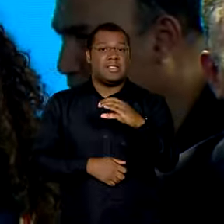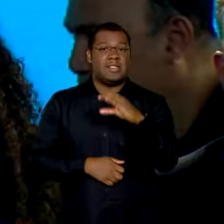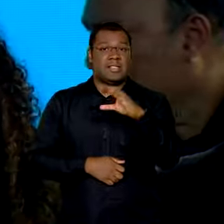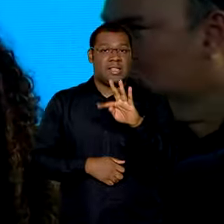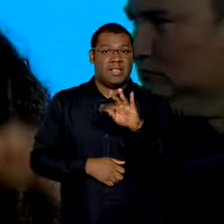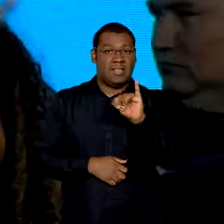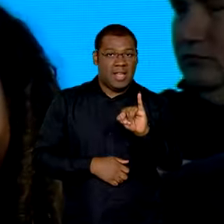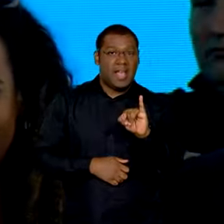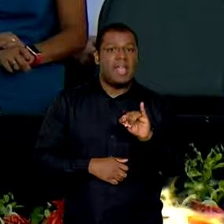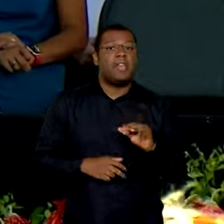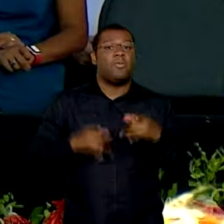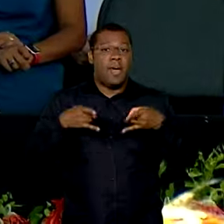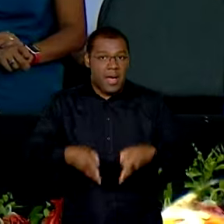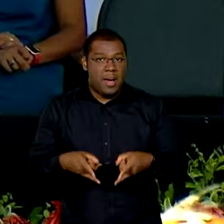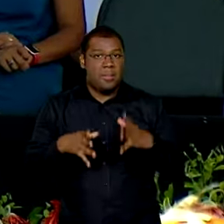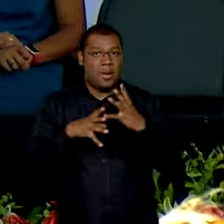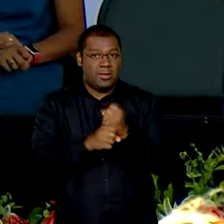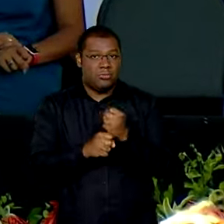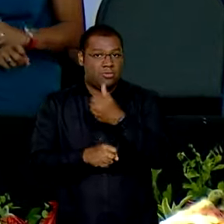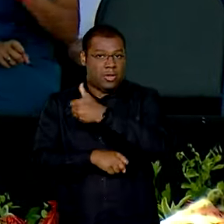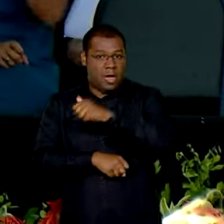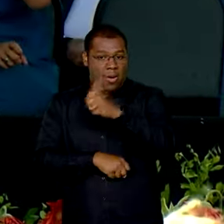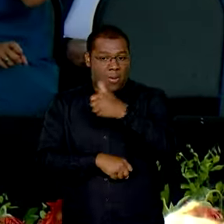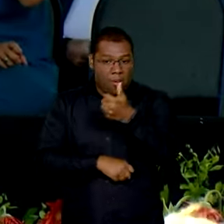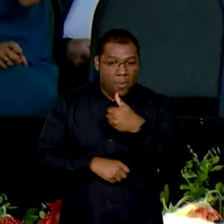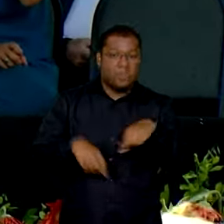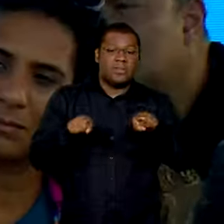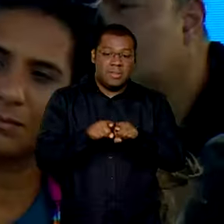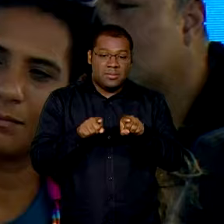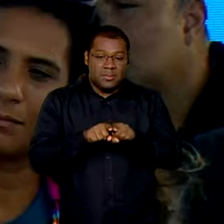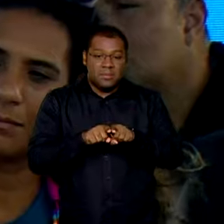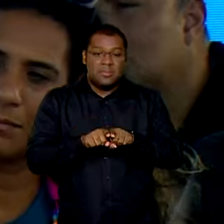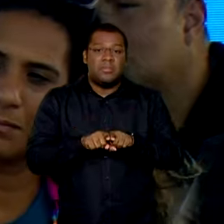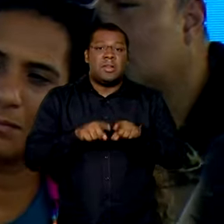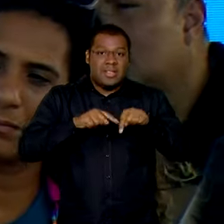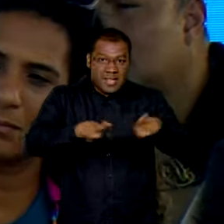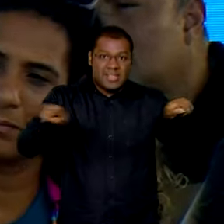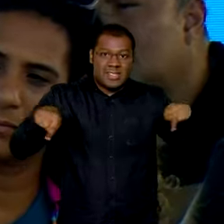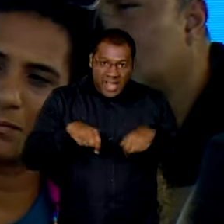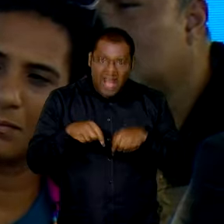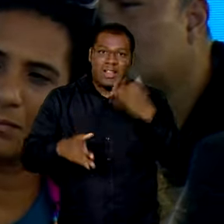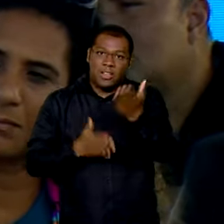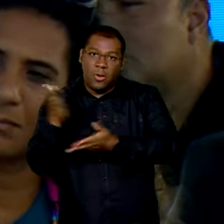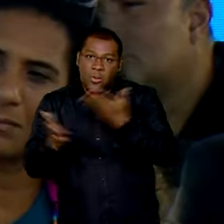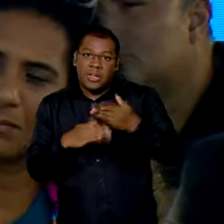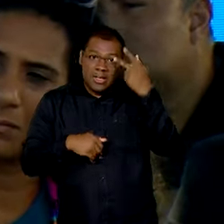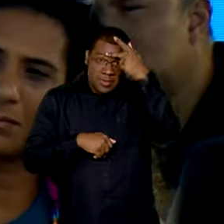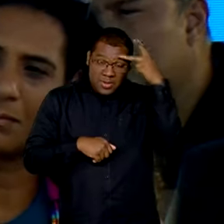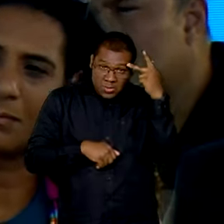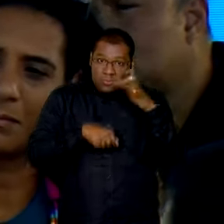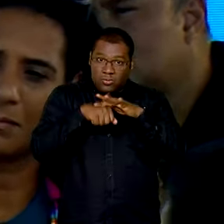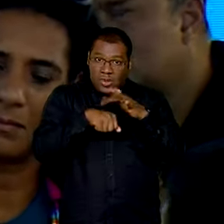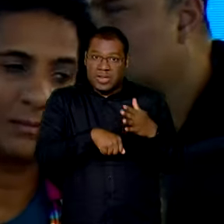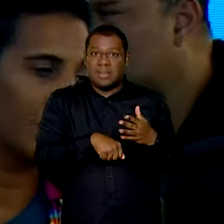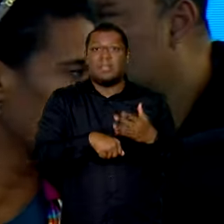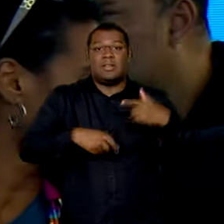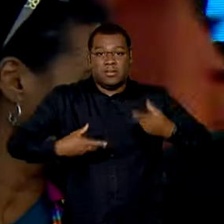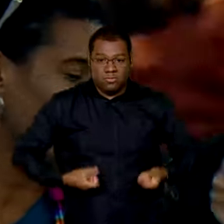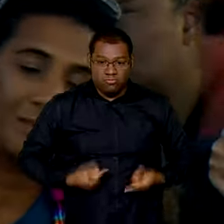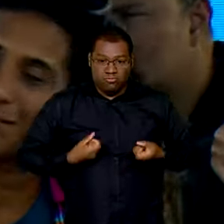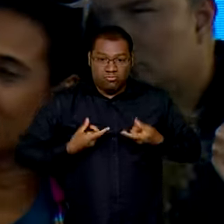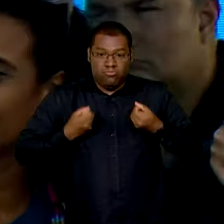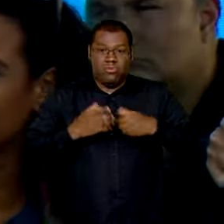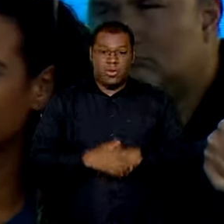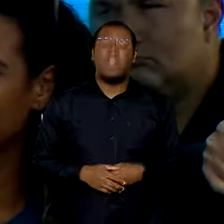de unidade intensiva e sala de quimioterapia. Vai ser um grande hospital de referência para cuidar das